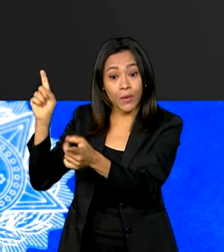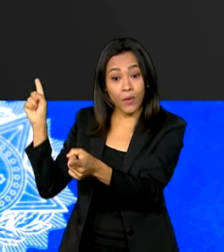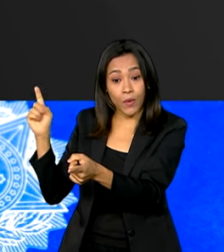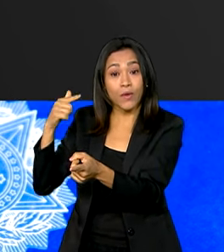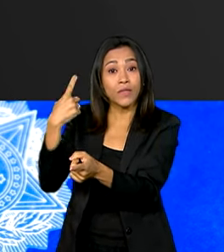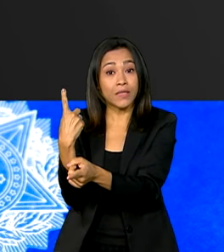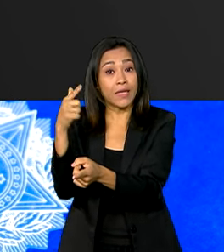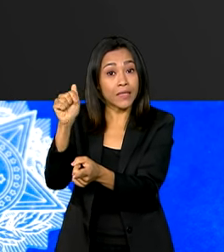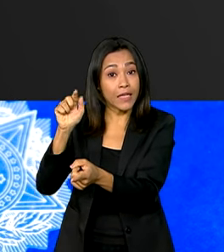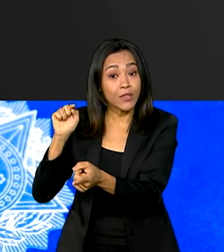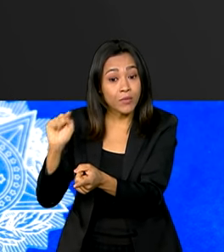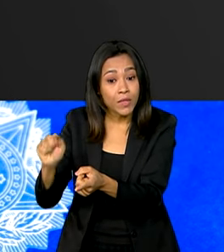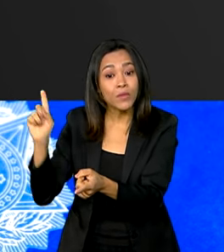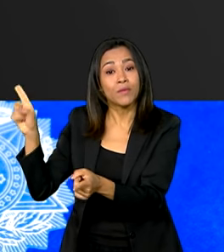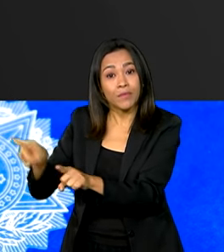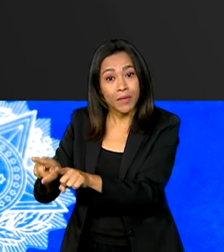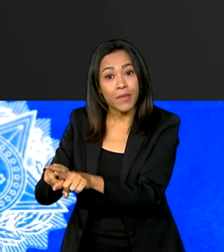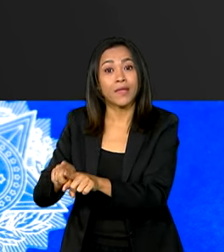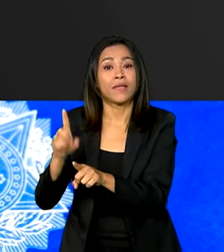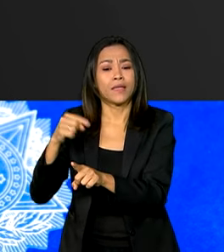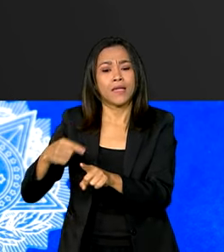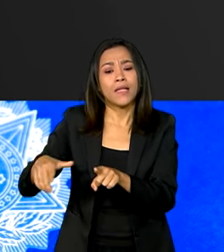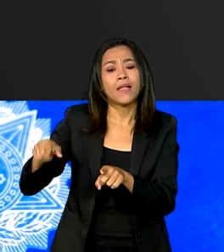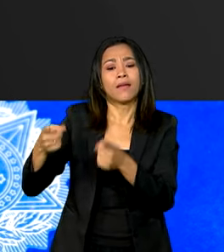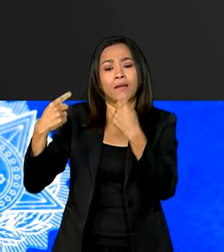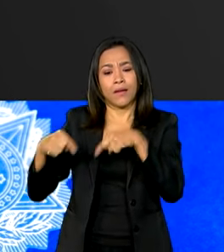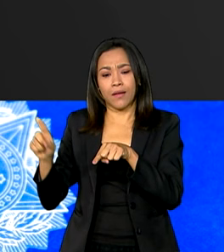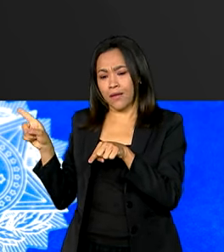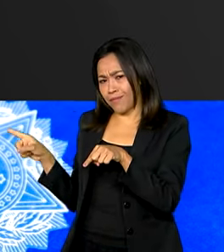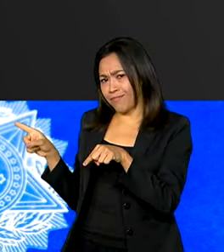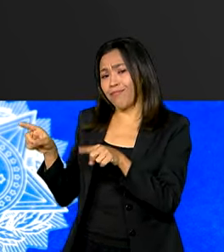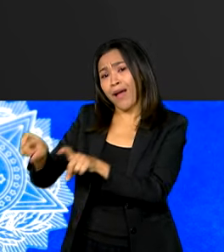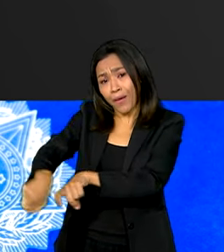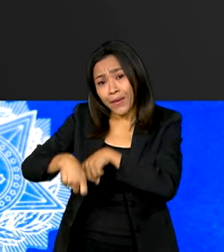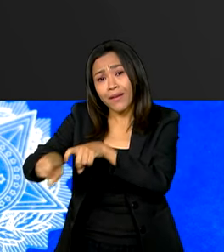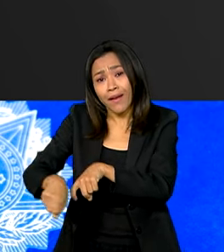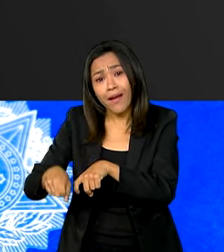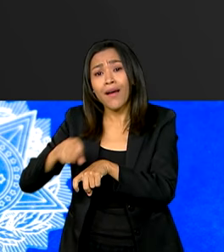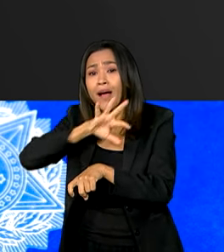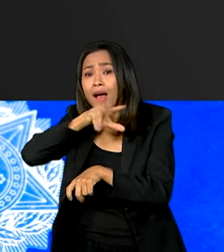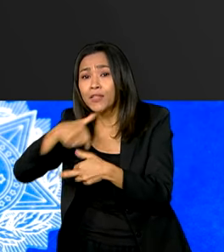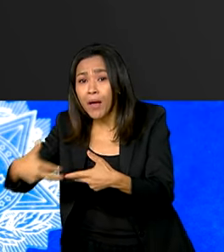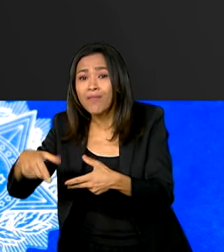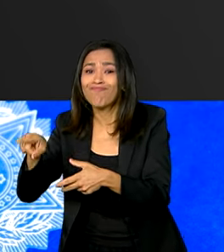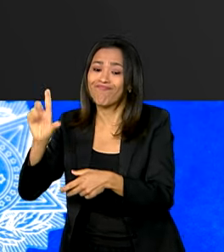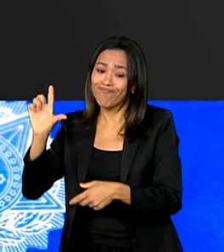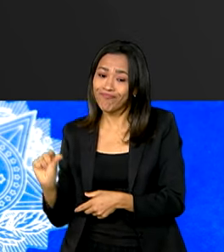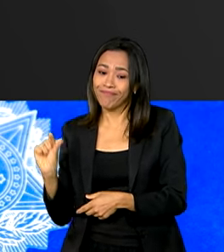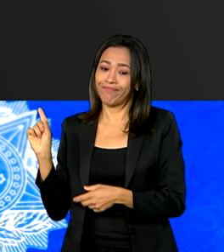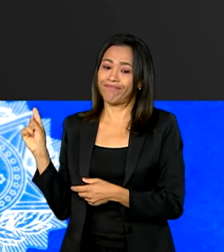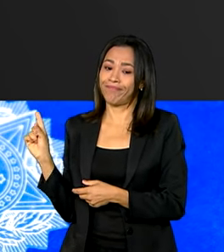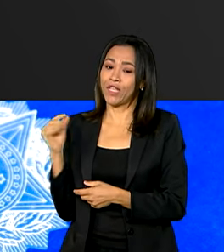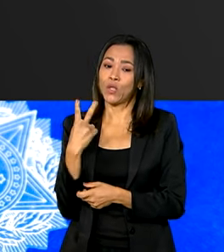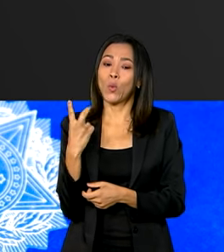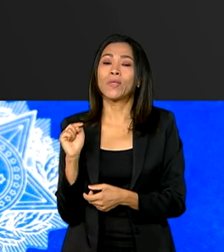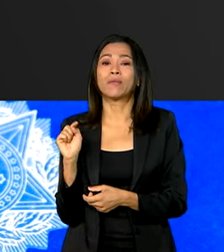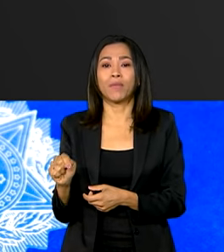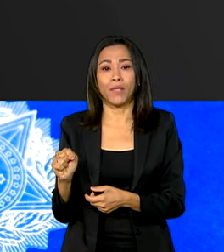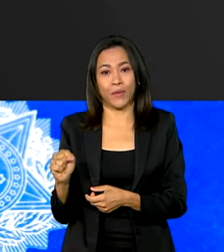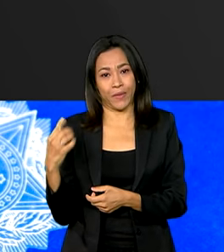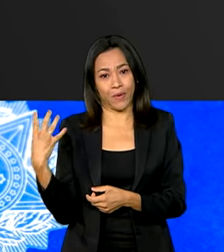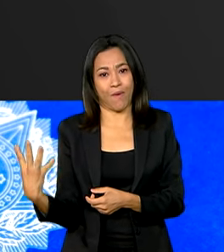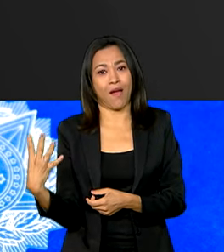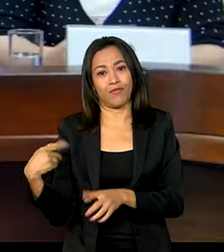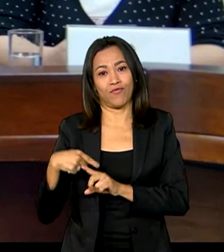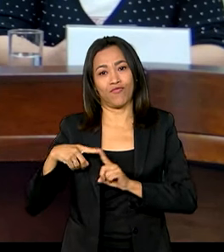novos vínculos formais. Só o setor agropecuário apresentou retração, com 2.004 vagas de trabalho